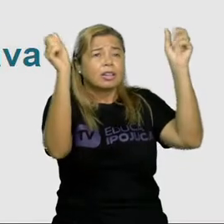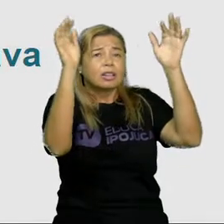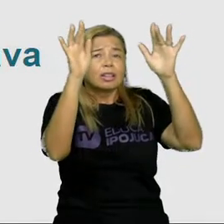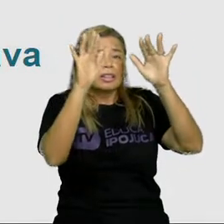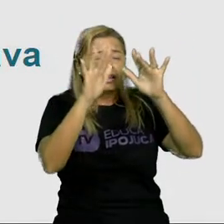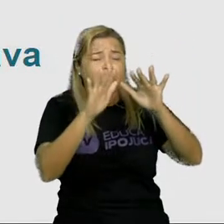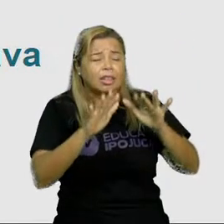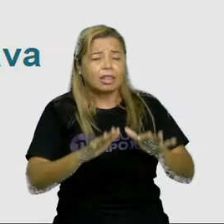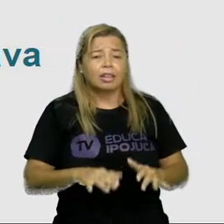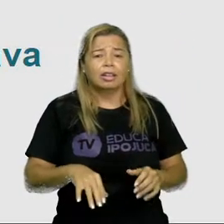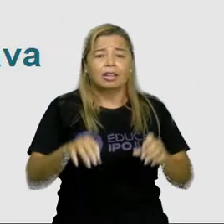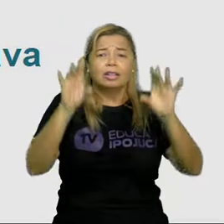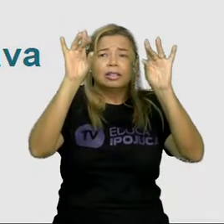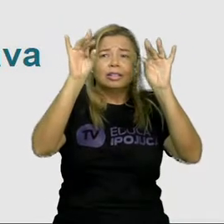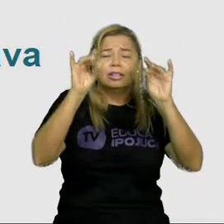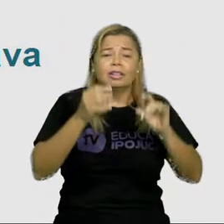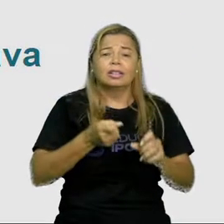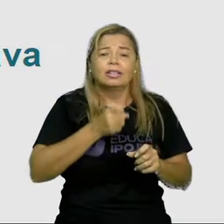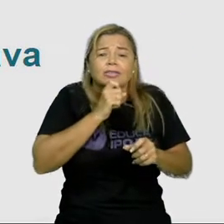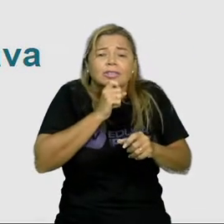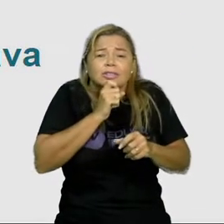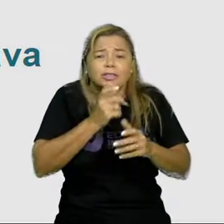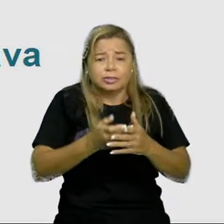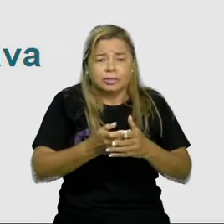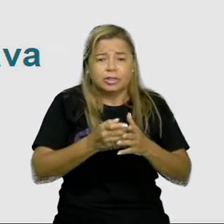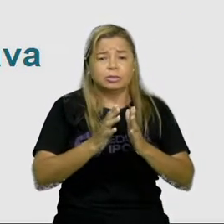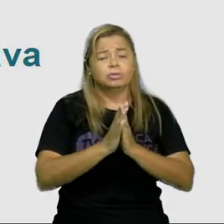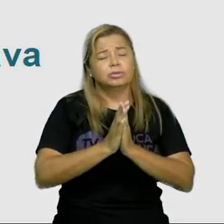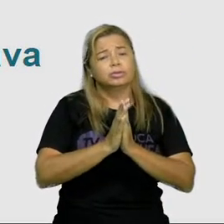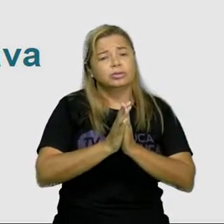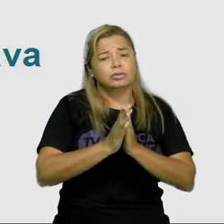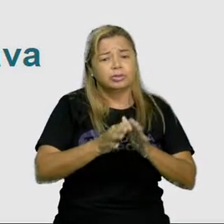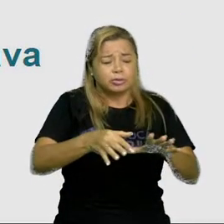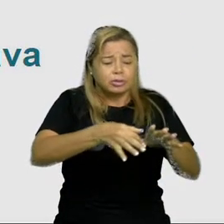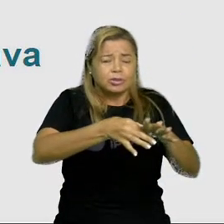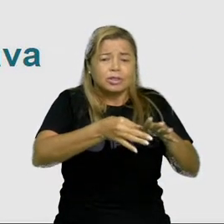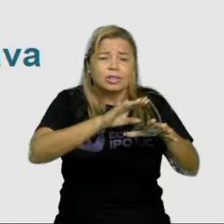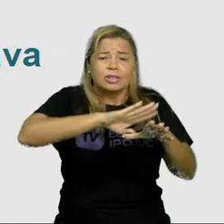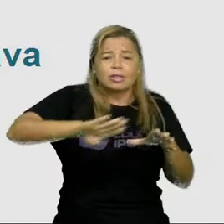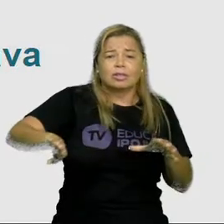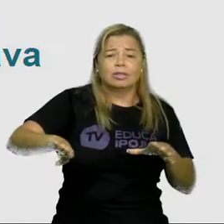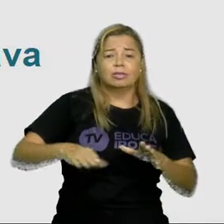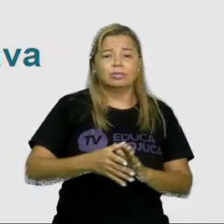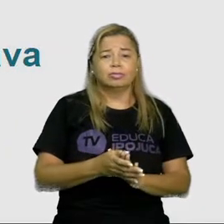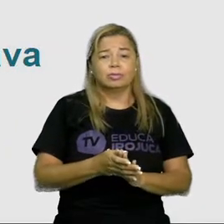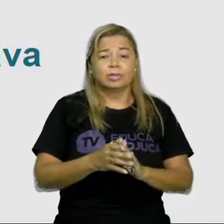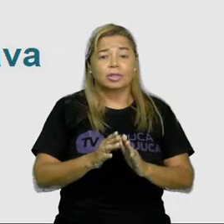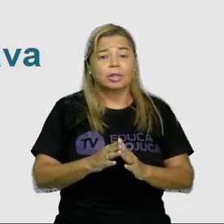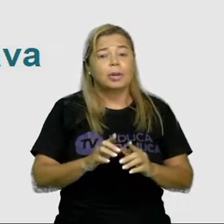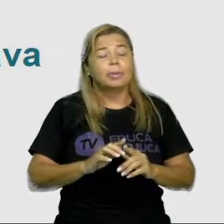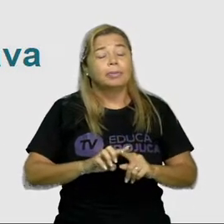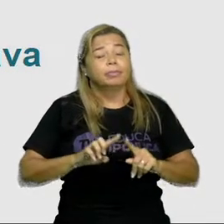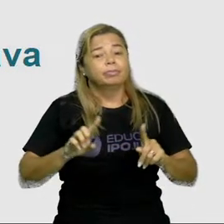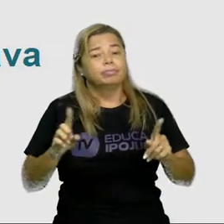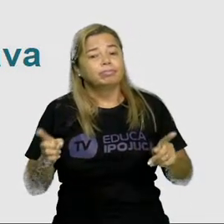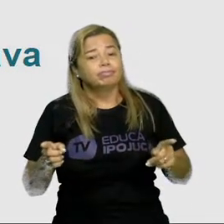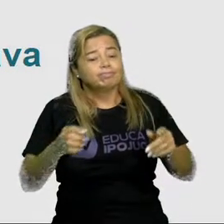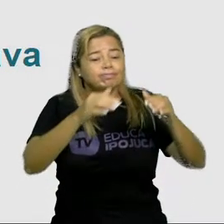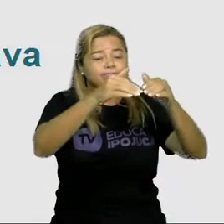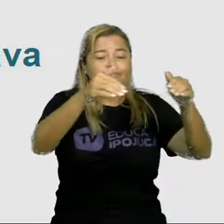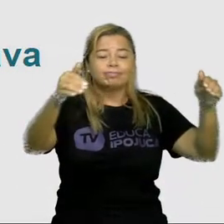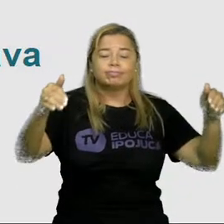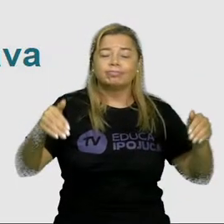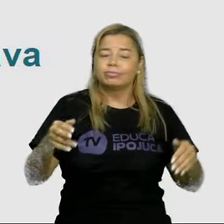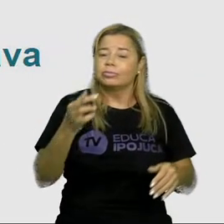neve, desprende o meu pezinho e o muro que nada vê e muito pouco fala,